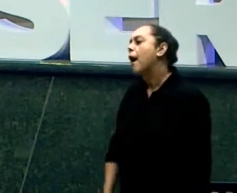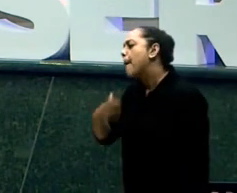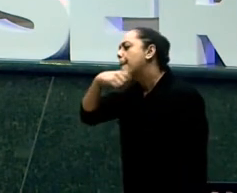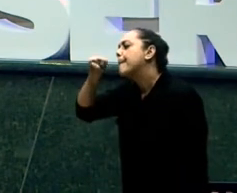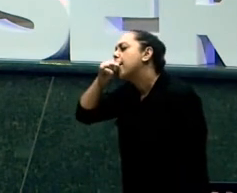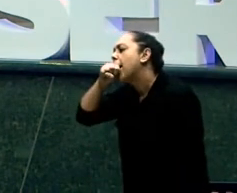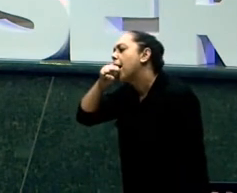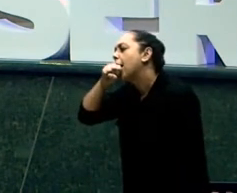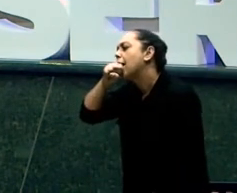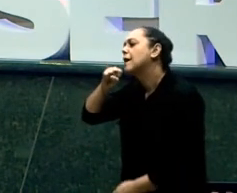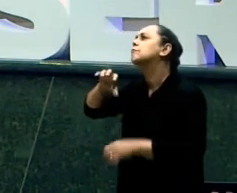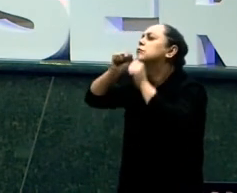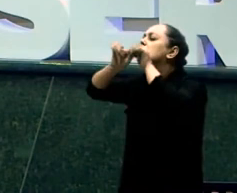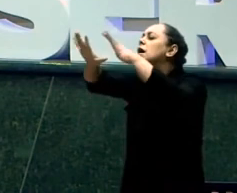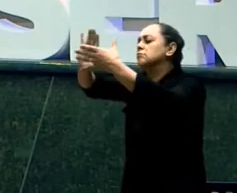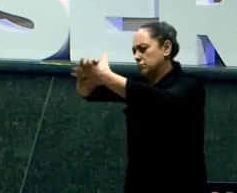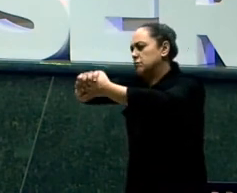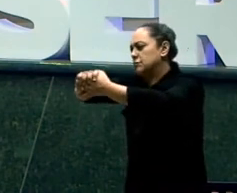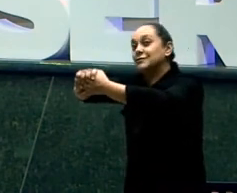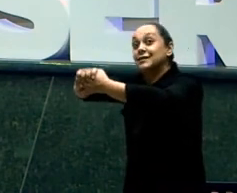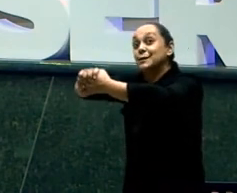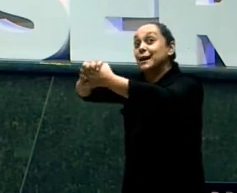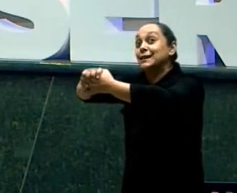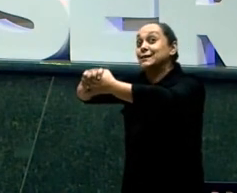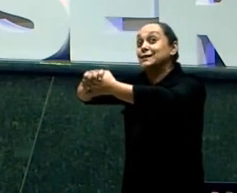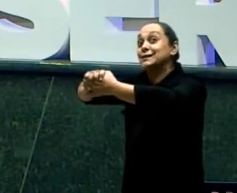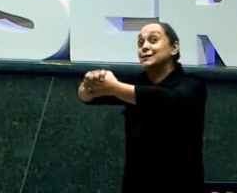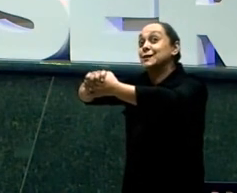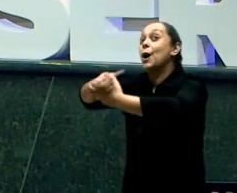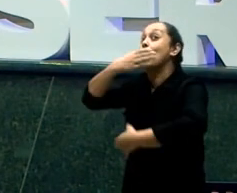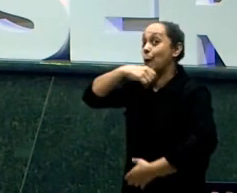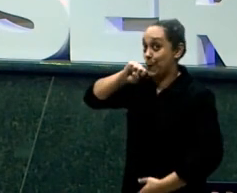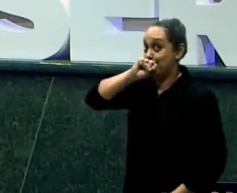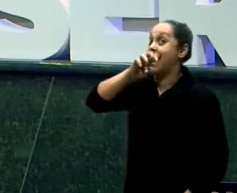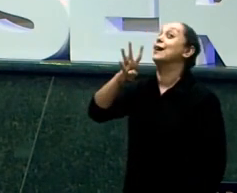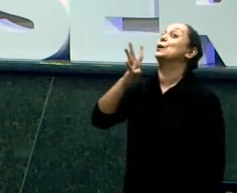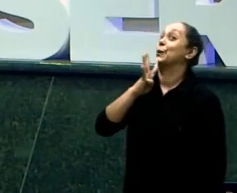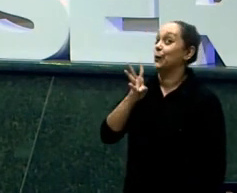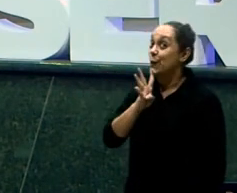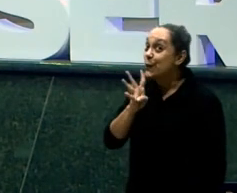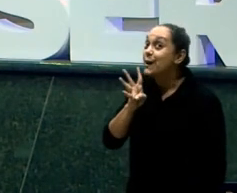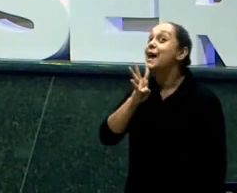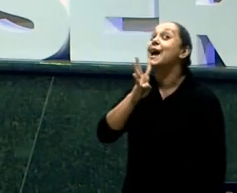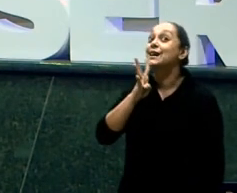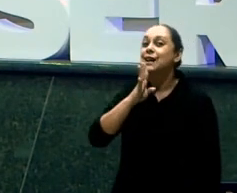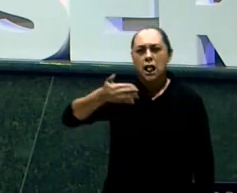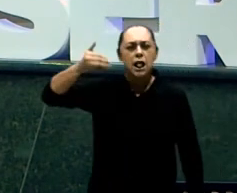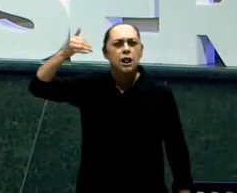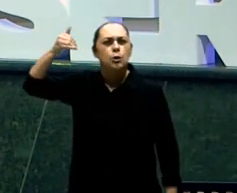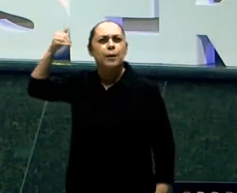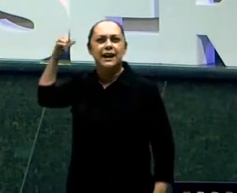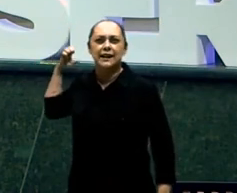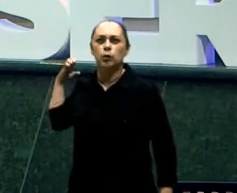E o Jacó Chega e diz Pai Eu vim pegar a benção Ele diz Meu filho Você trouxe o guisado Que eu pedi Trouxe